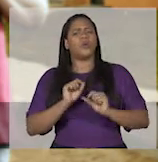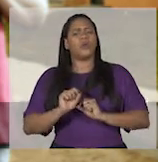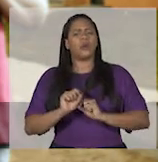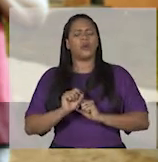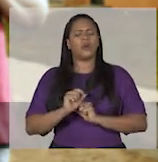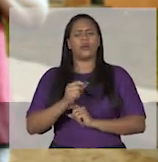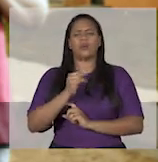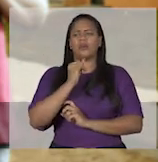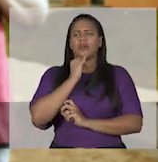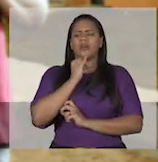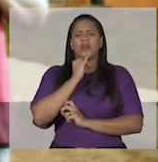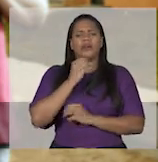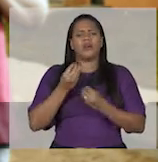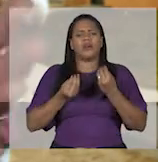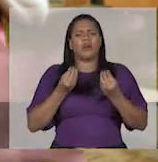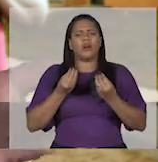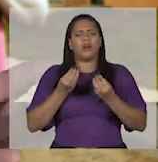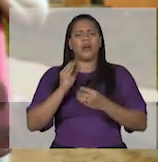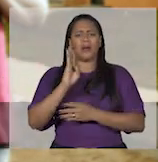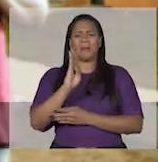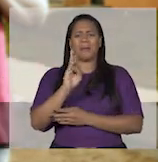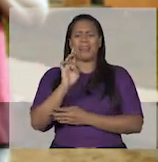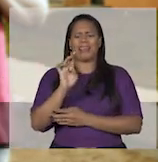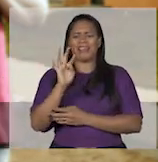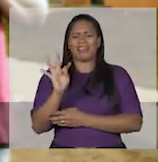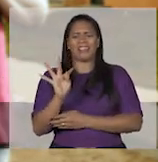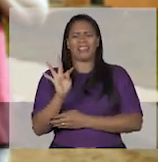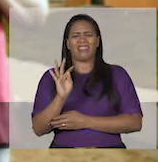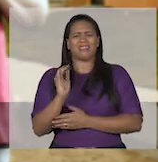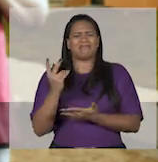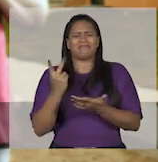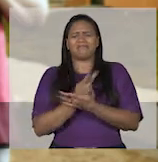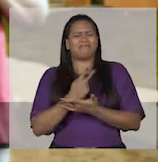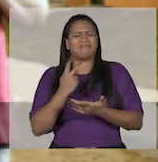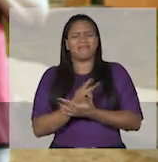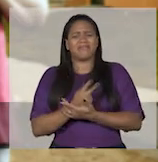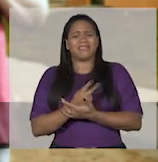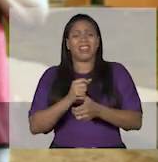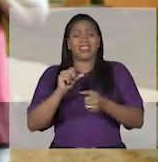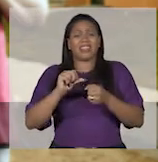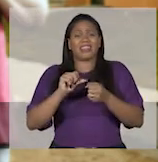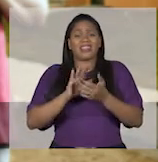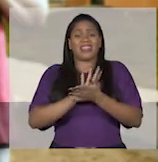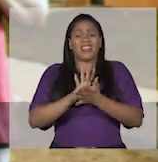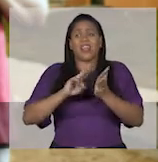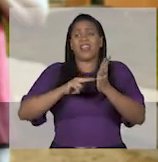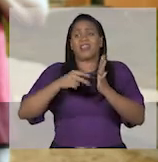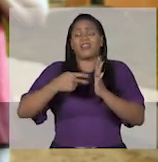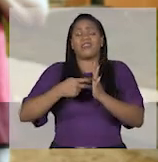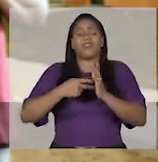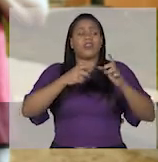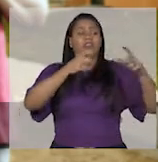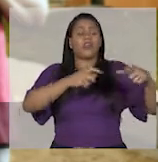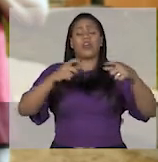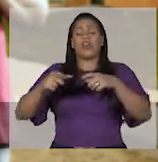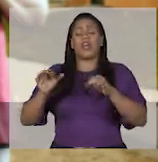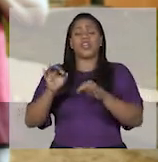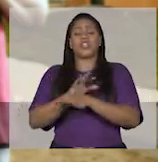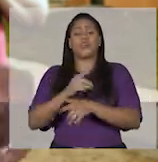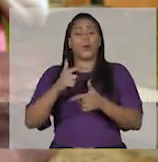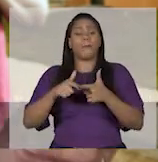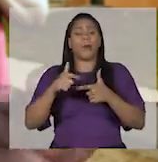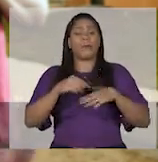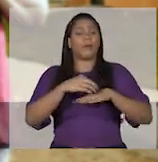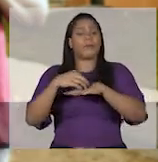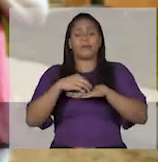É a não funcionalidade desta obra Que eles chamam de BRT Não fez nenhum sentido E não resolveu